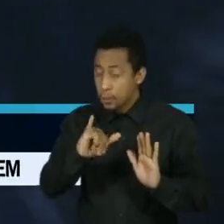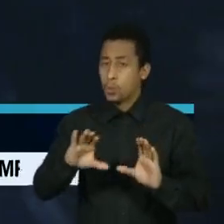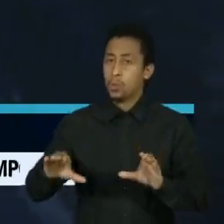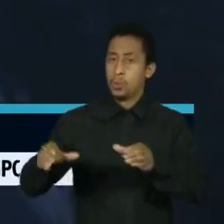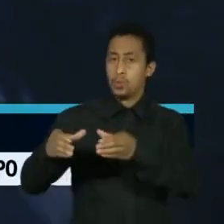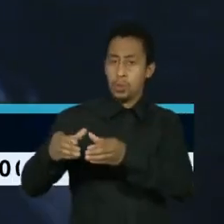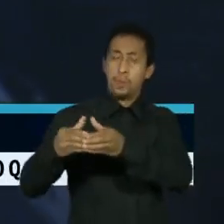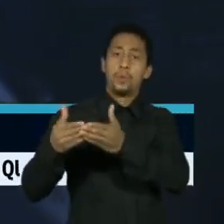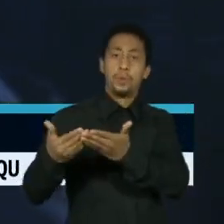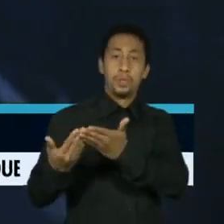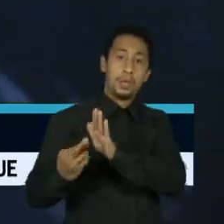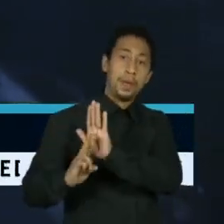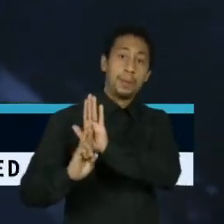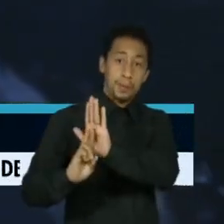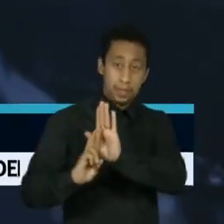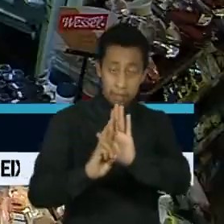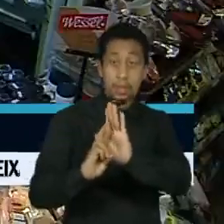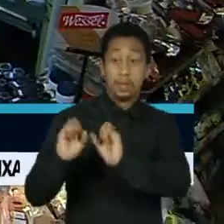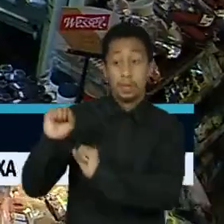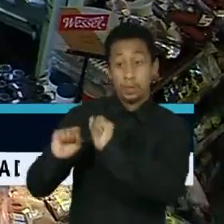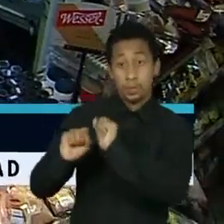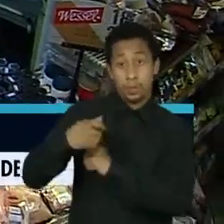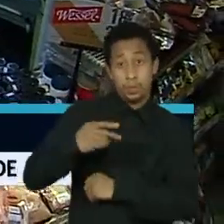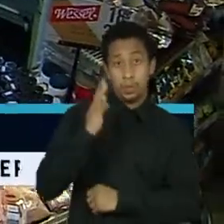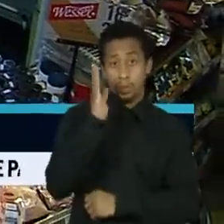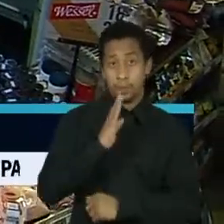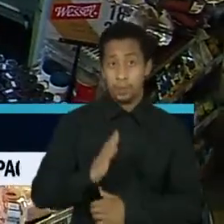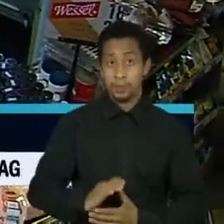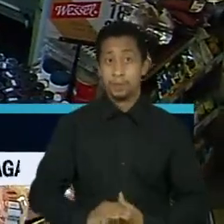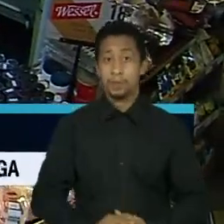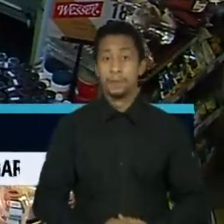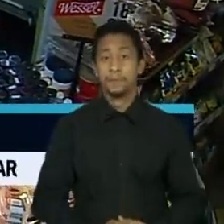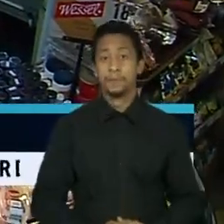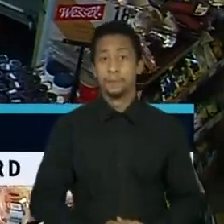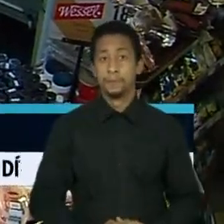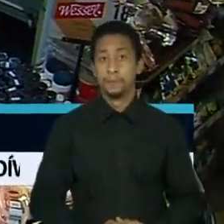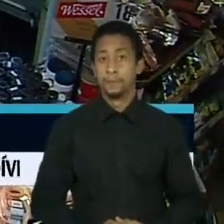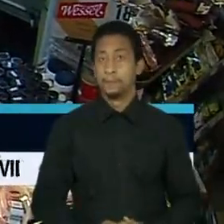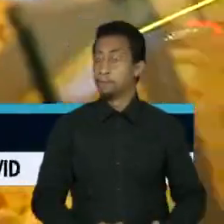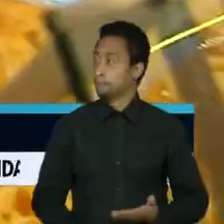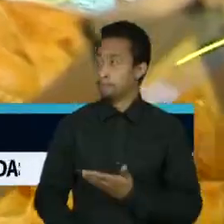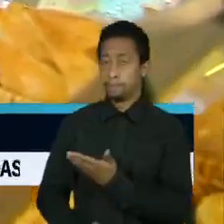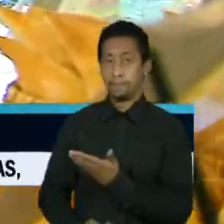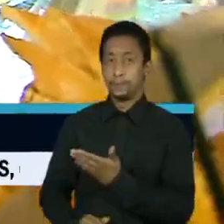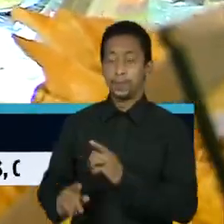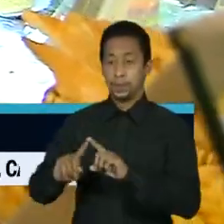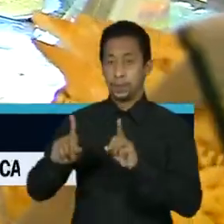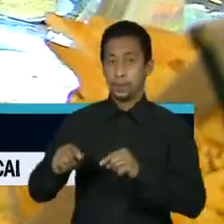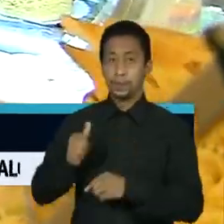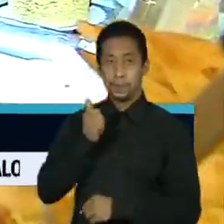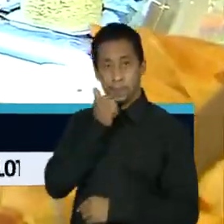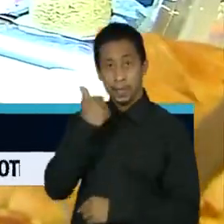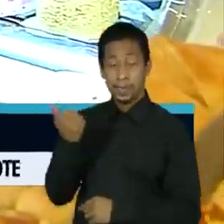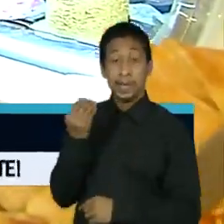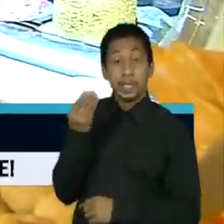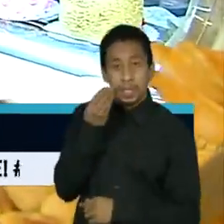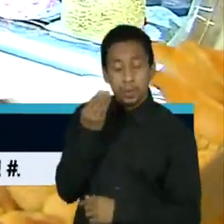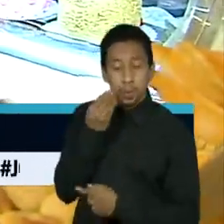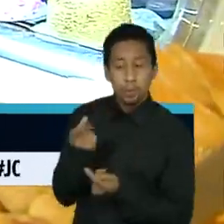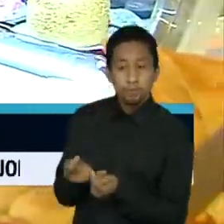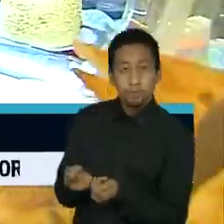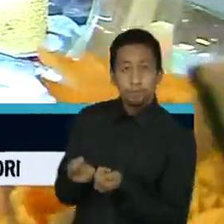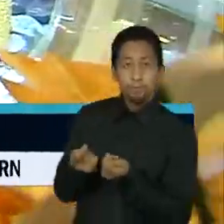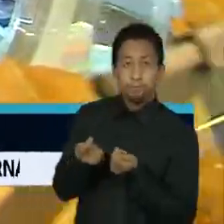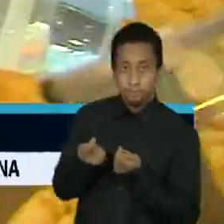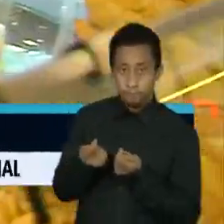representa as indústrias nacionais. Esta padaria em São Paulo tentou driblar a escalada da